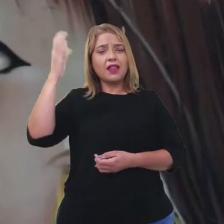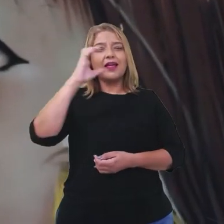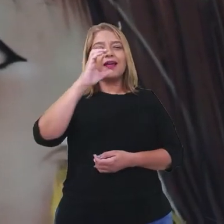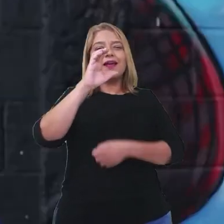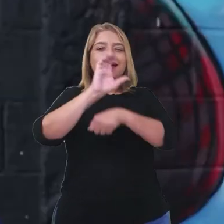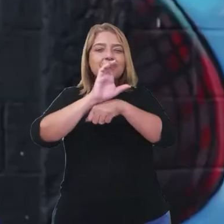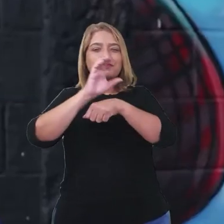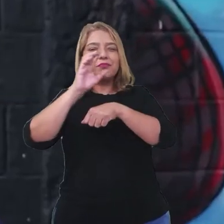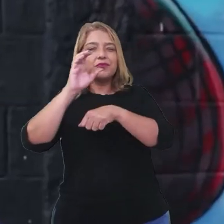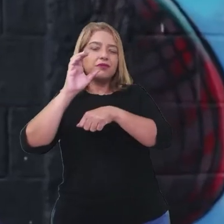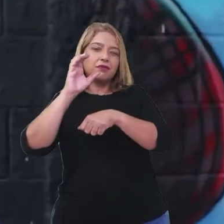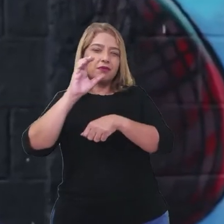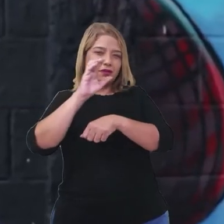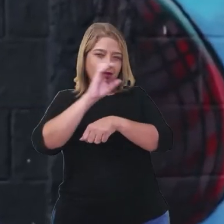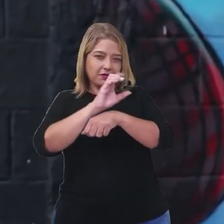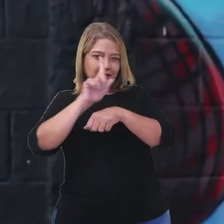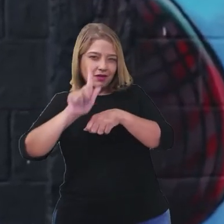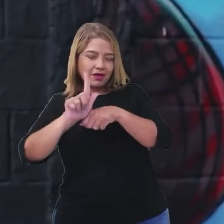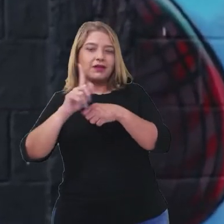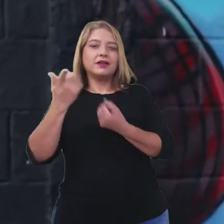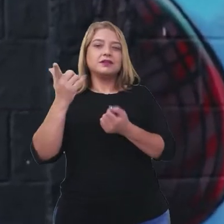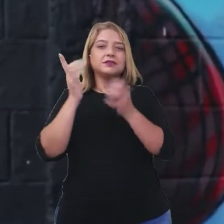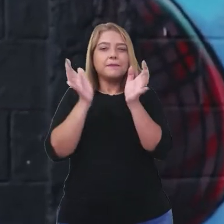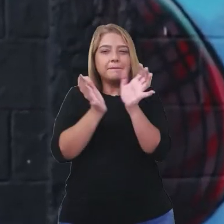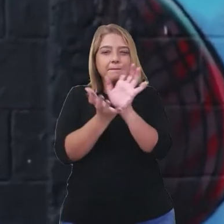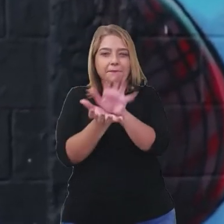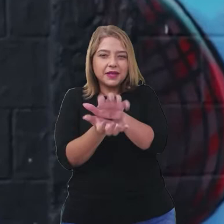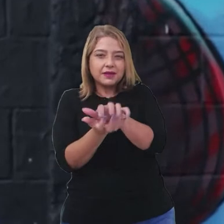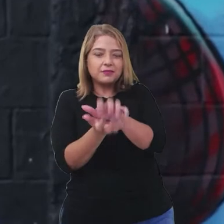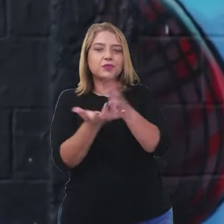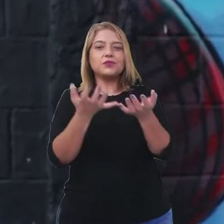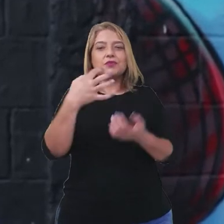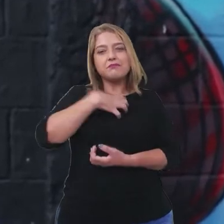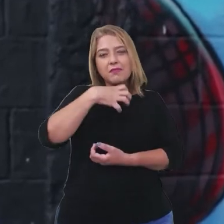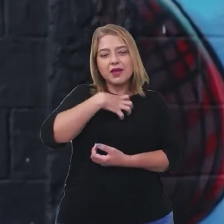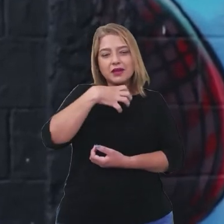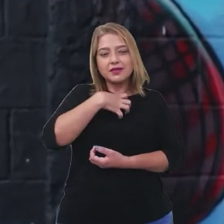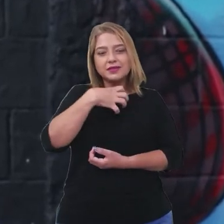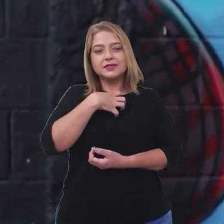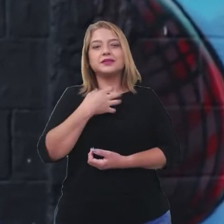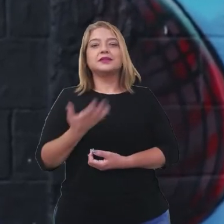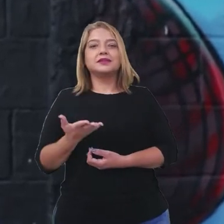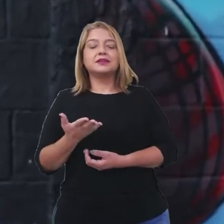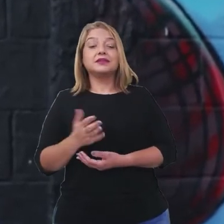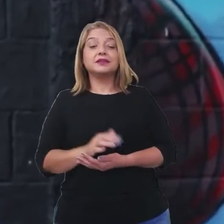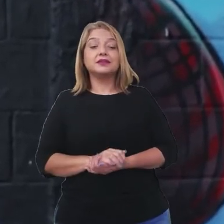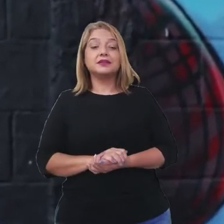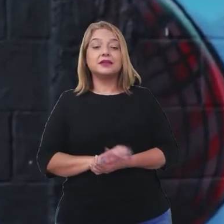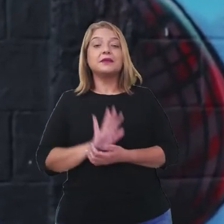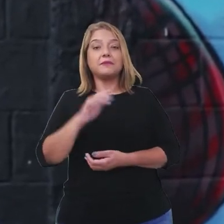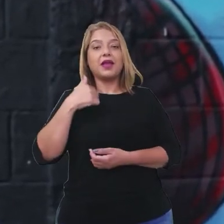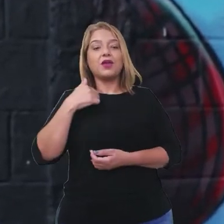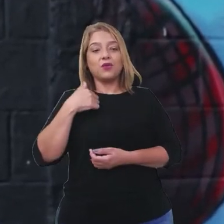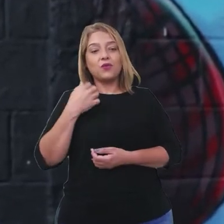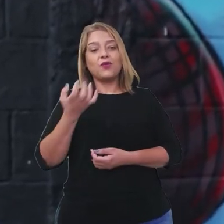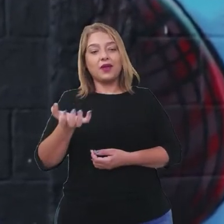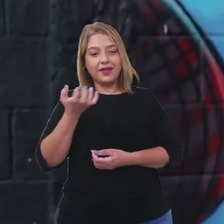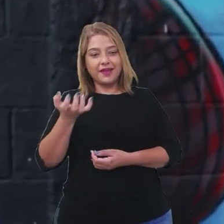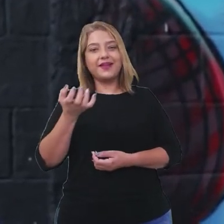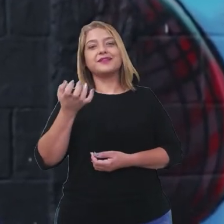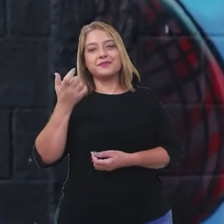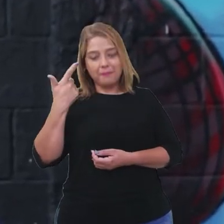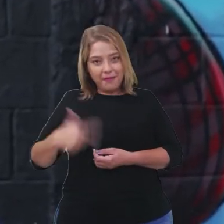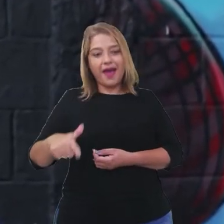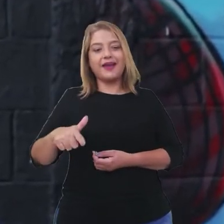Campo Grande, Pernambuco, na Bahia, mas assim, ainda pretendo